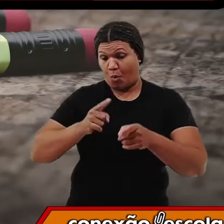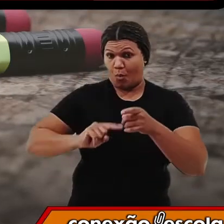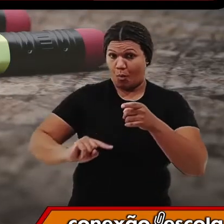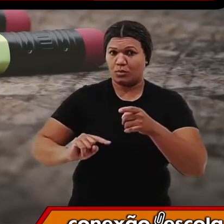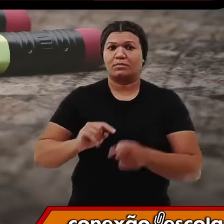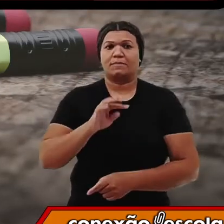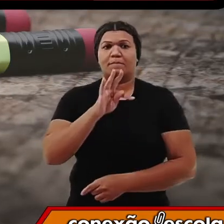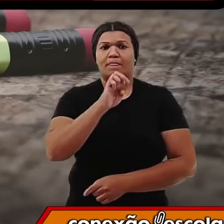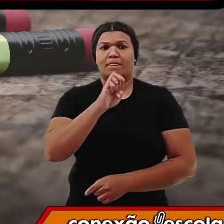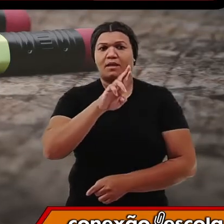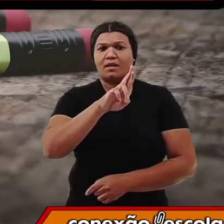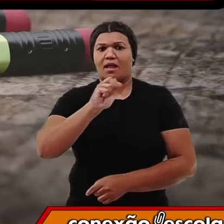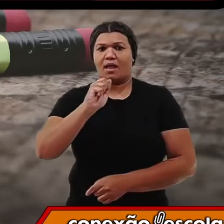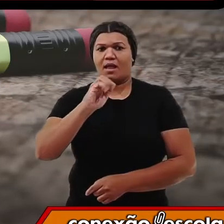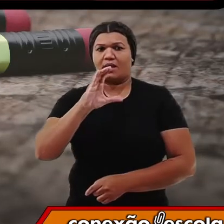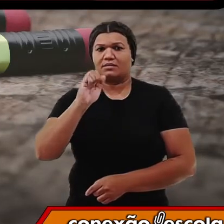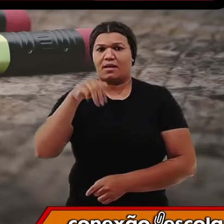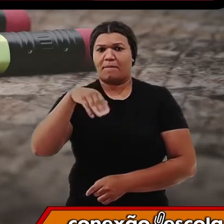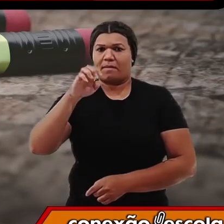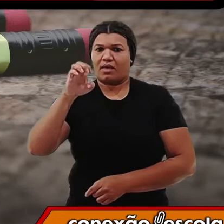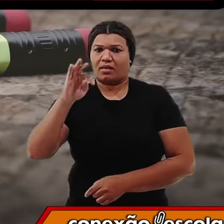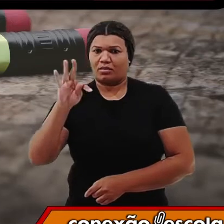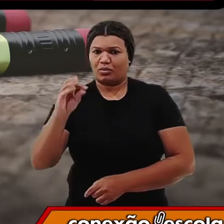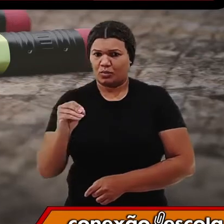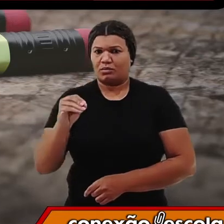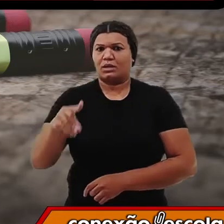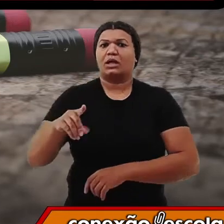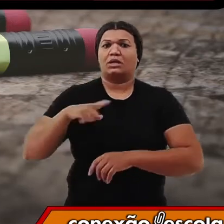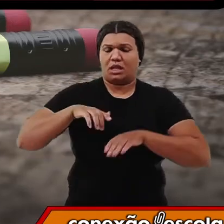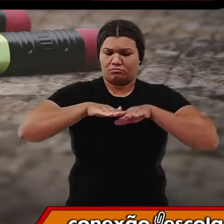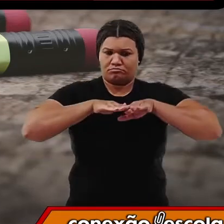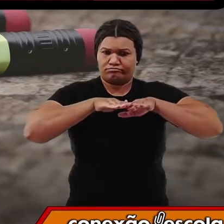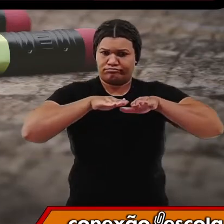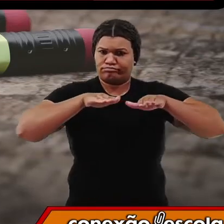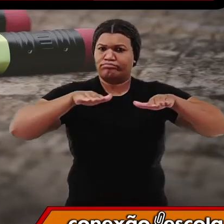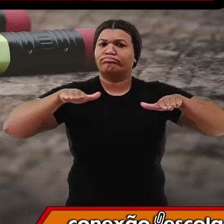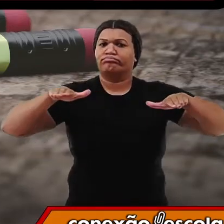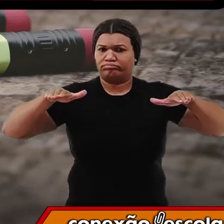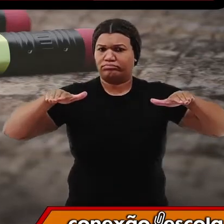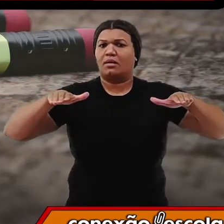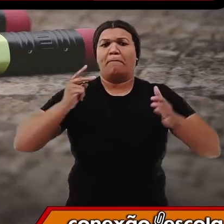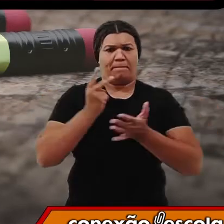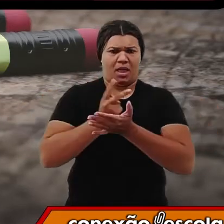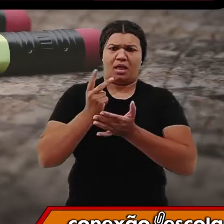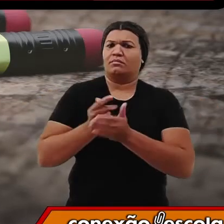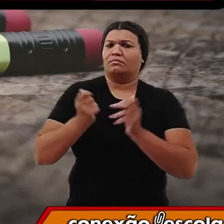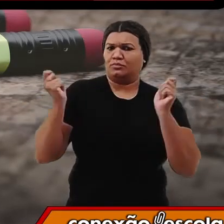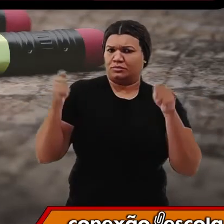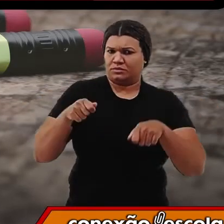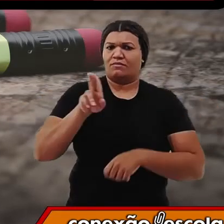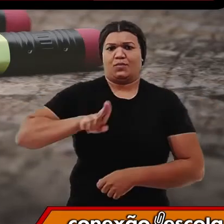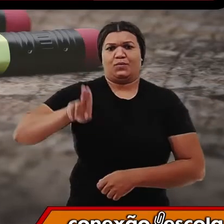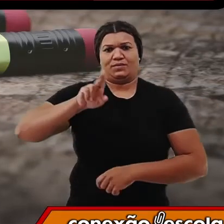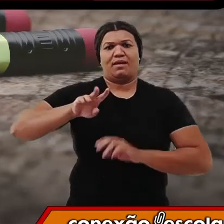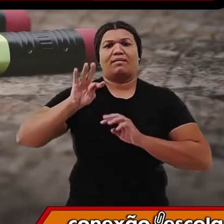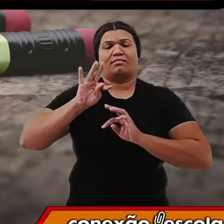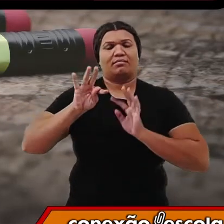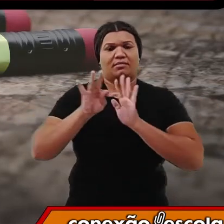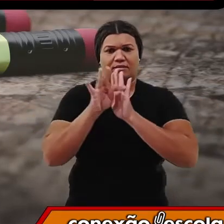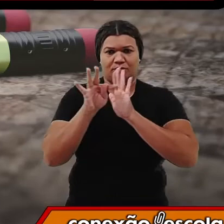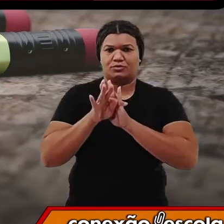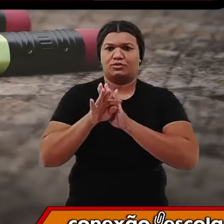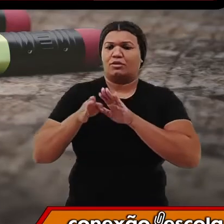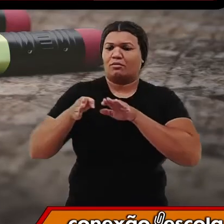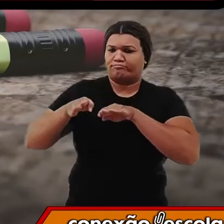os terraços são construídos mesmo em terrenos que são um pouco mais planos. Logo, nós temos terraços